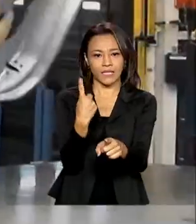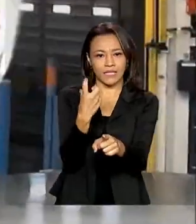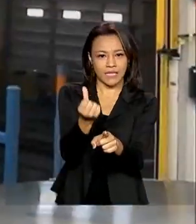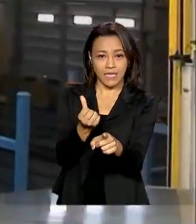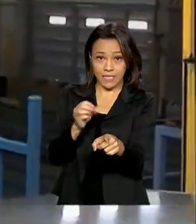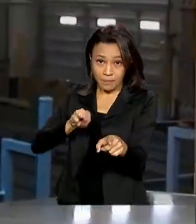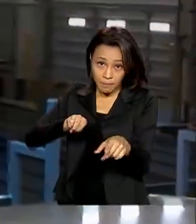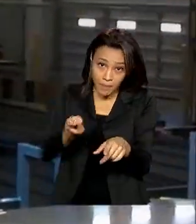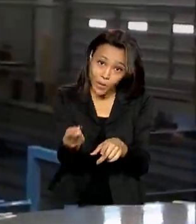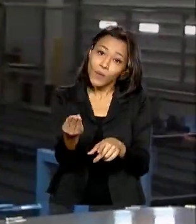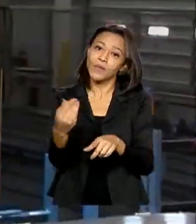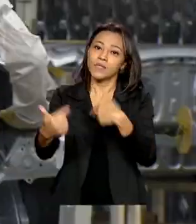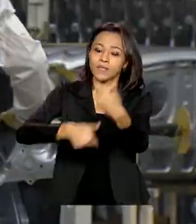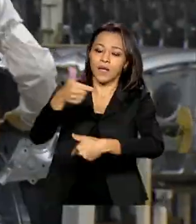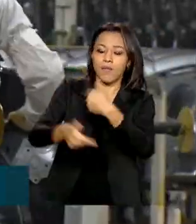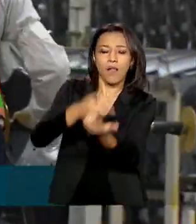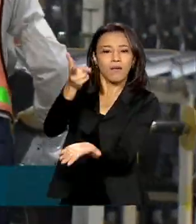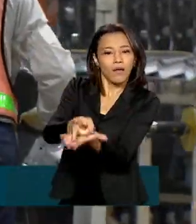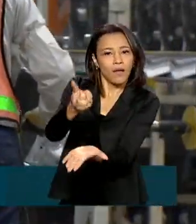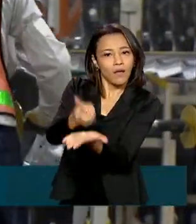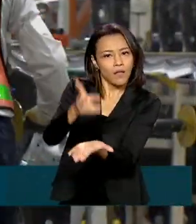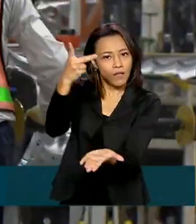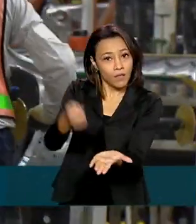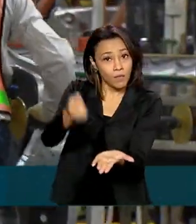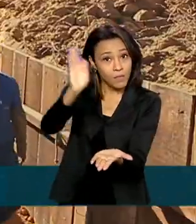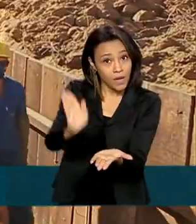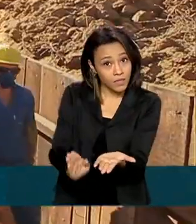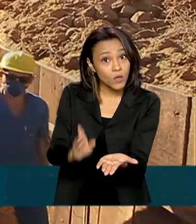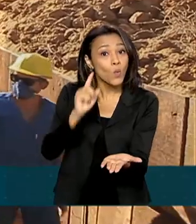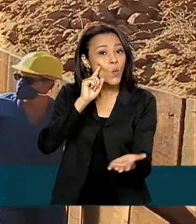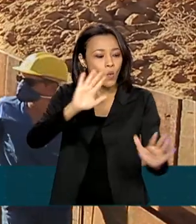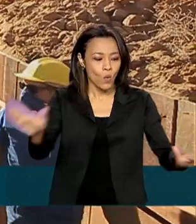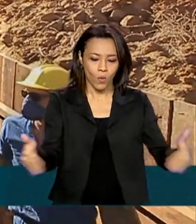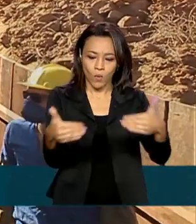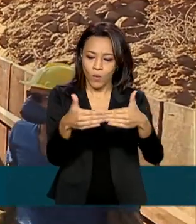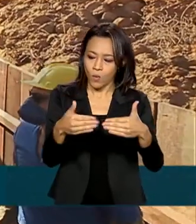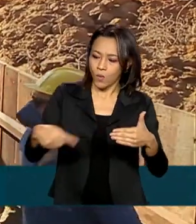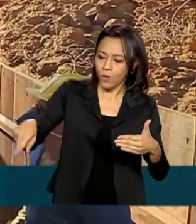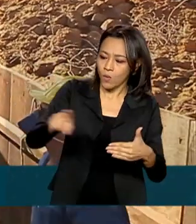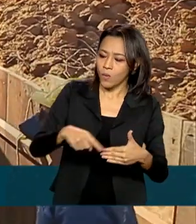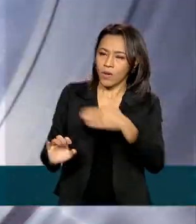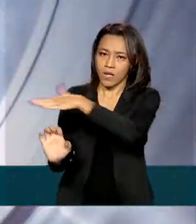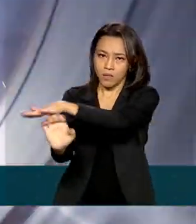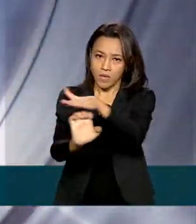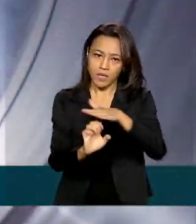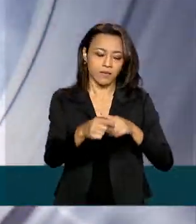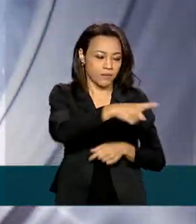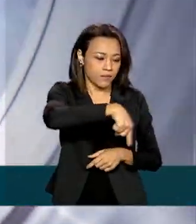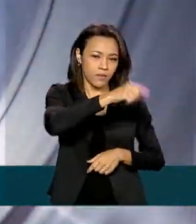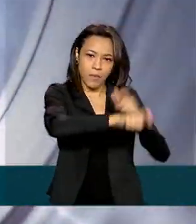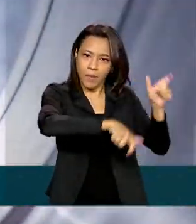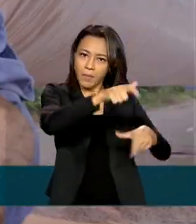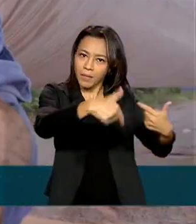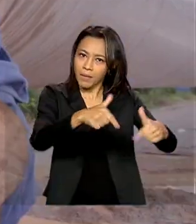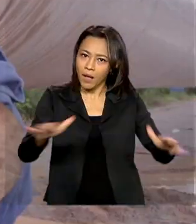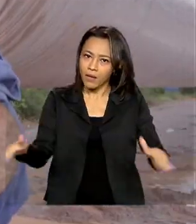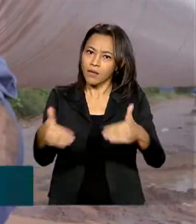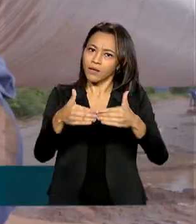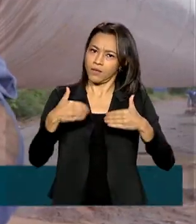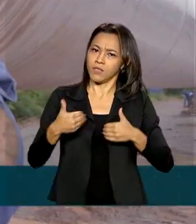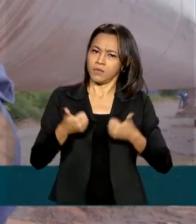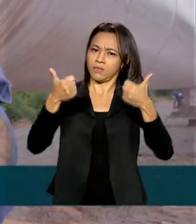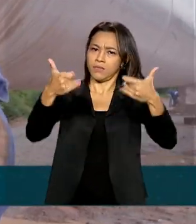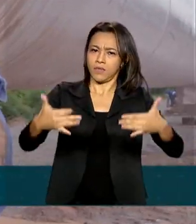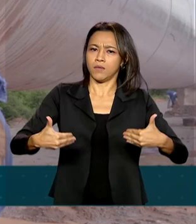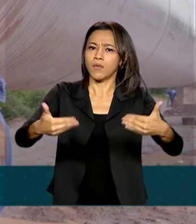de empregos foram preservados no Brasil após acordo entre empresa e trabalhador, segundo o Ministério da Economia.